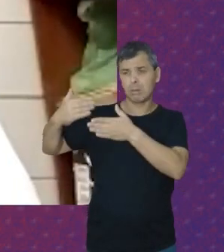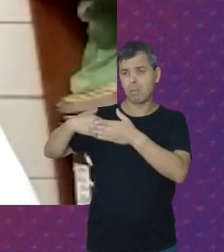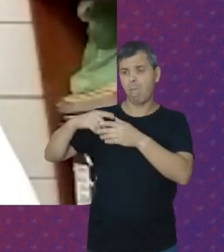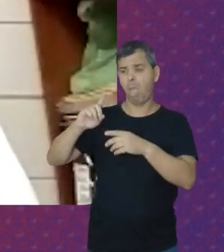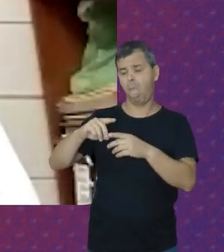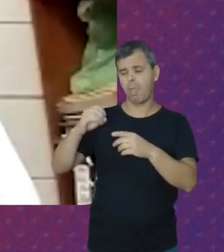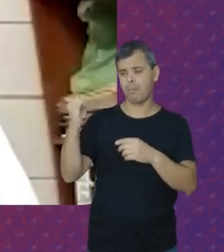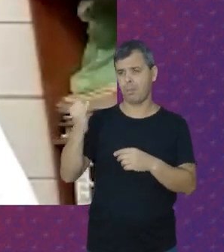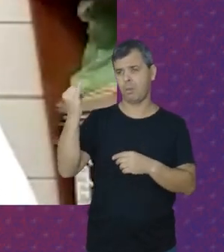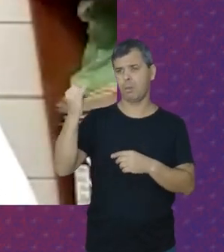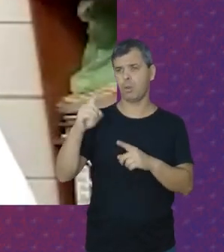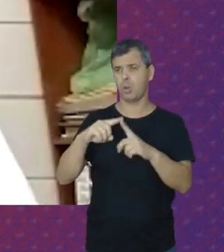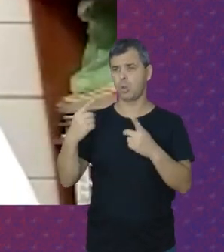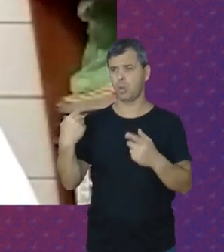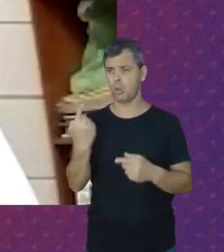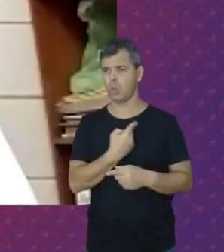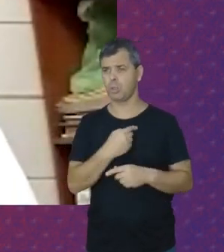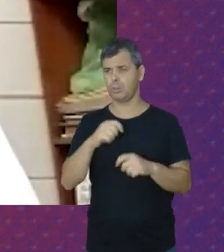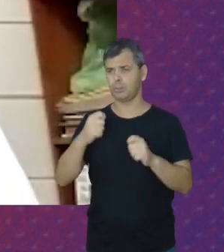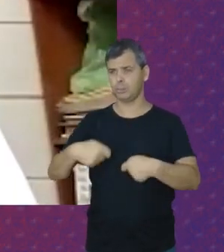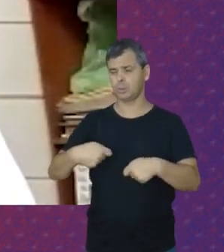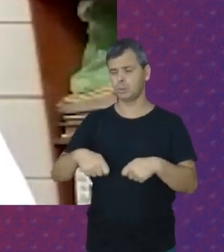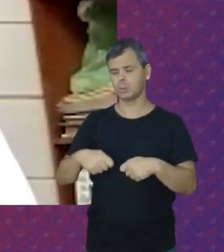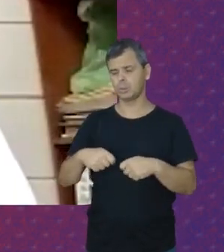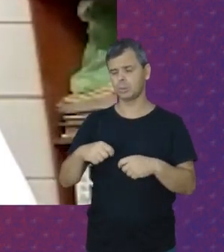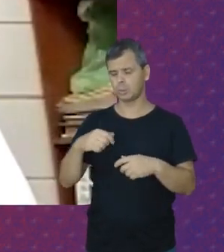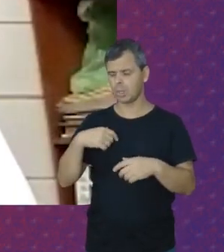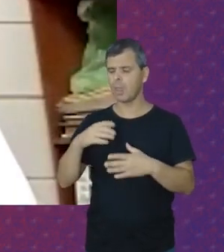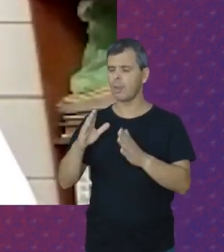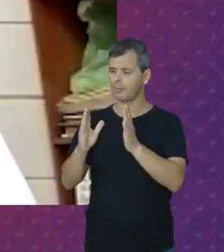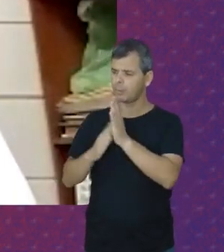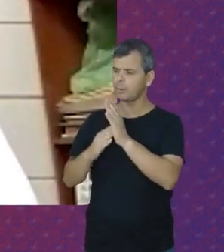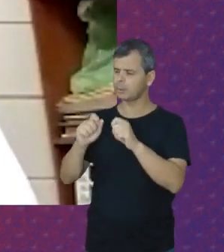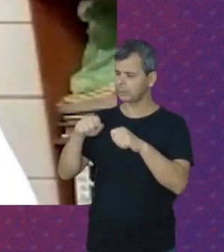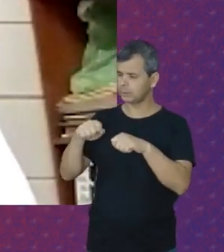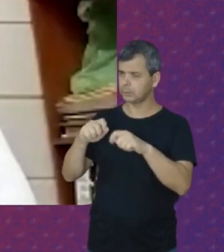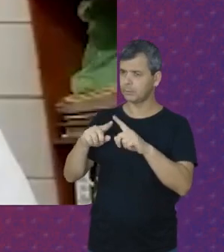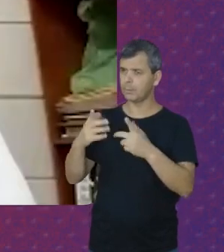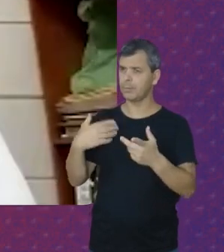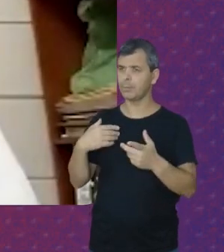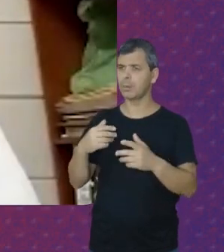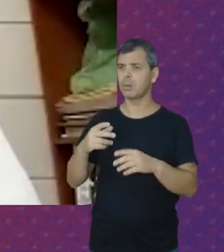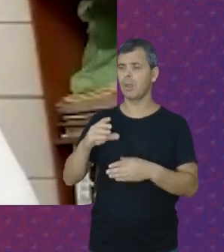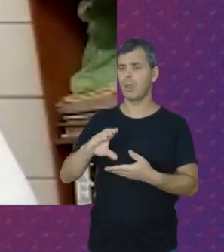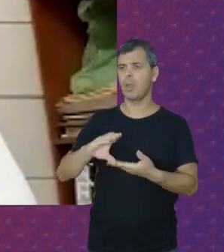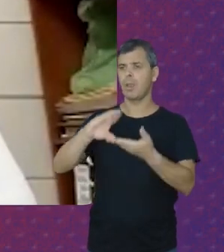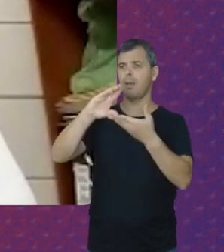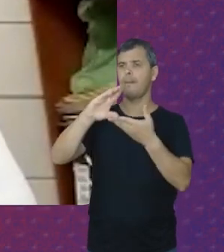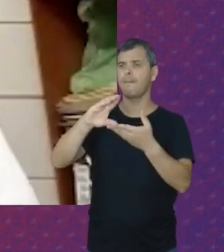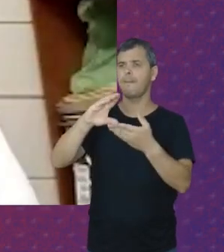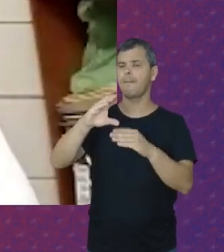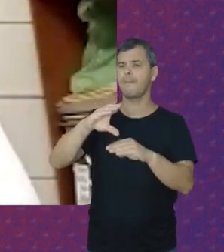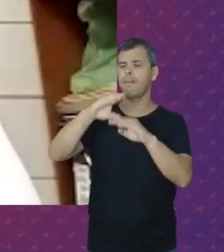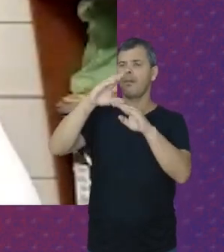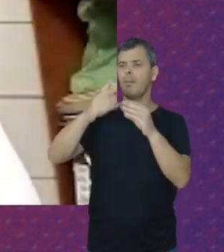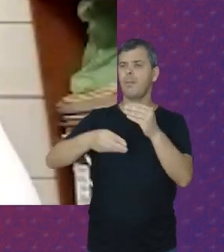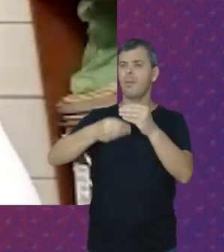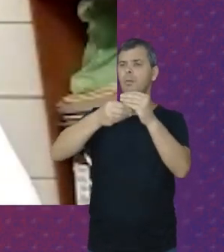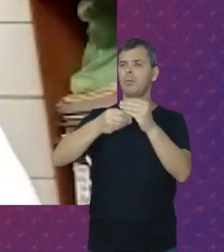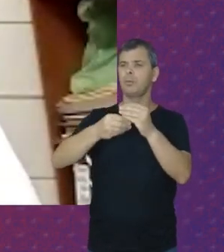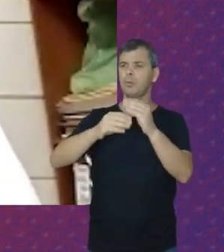Mas isso não quer dizer Que a gente não tem O que comemorar Nós temos O que comemorar A PEC Foi um avanço Muito grande